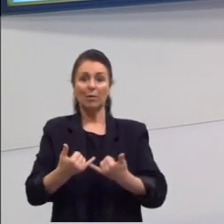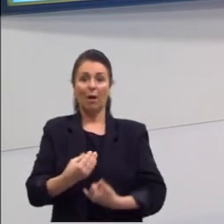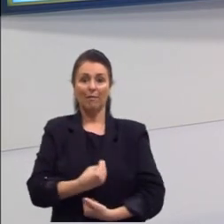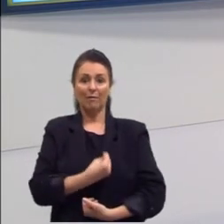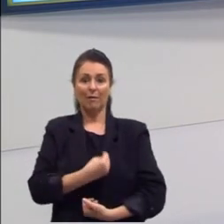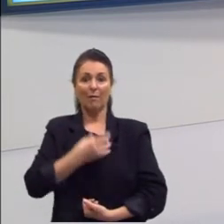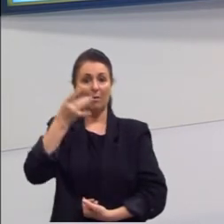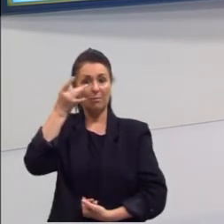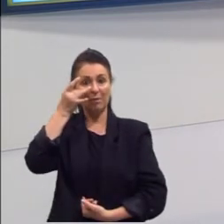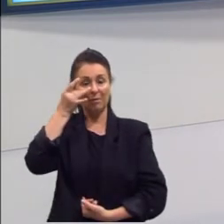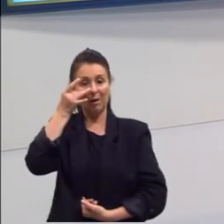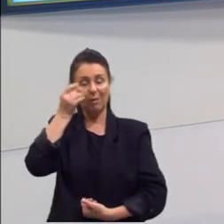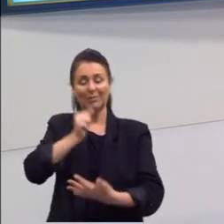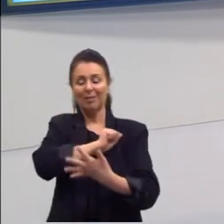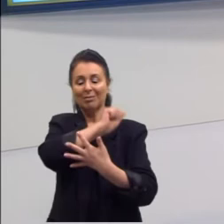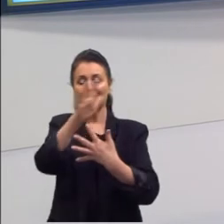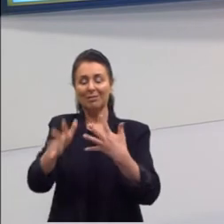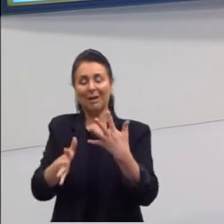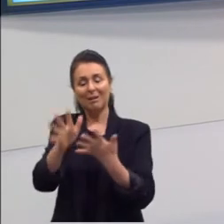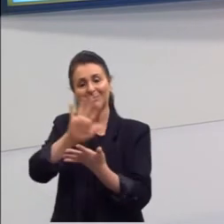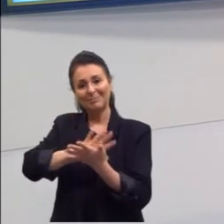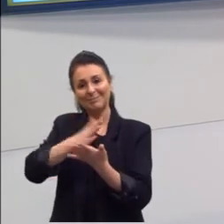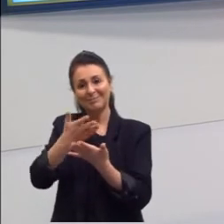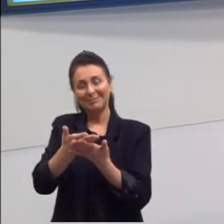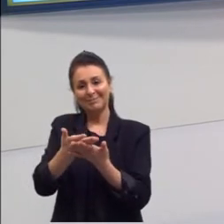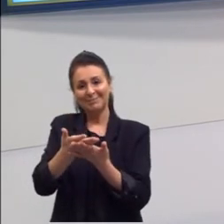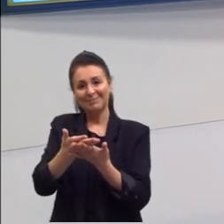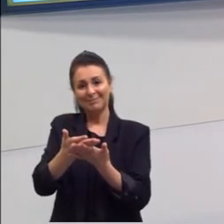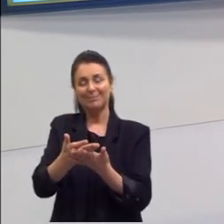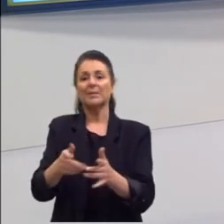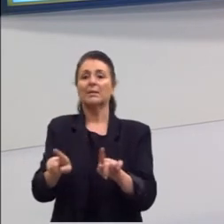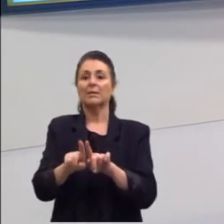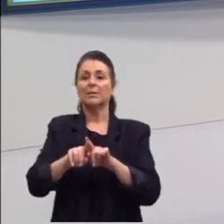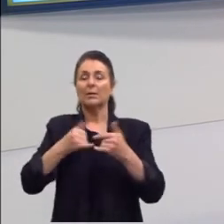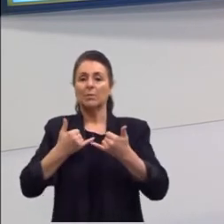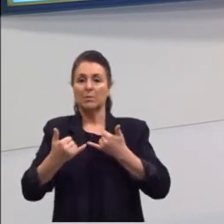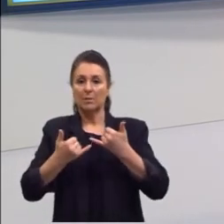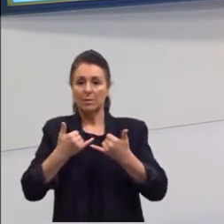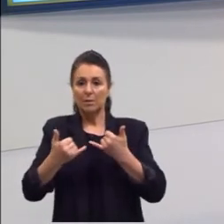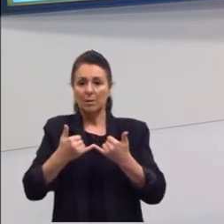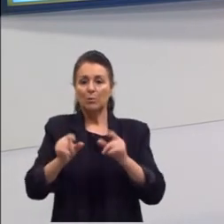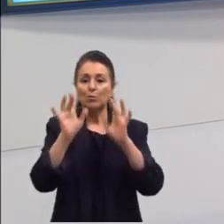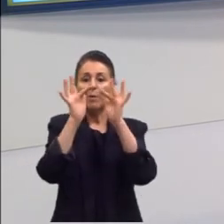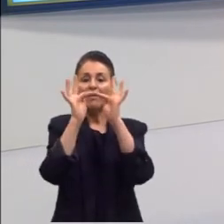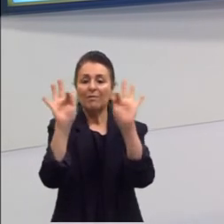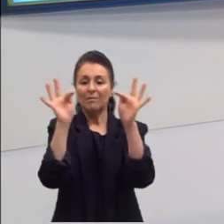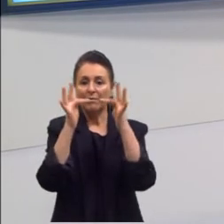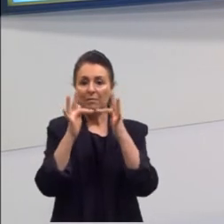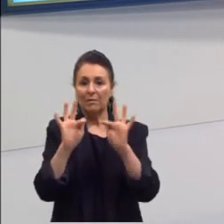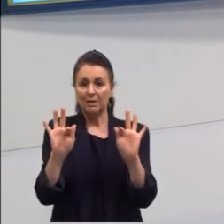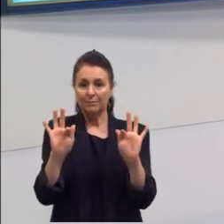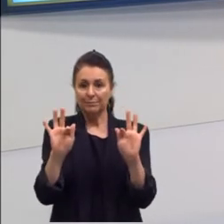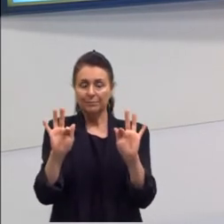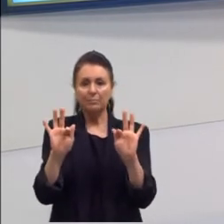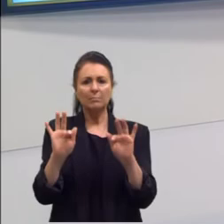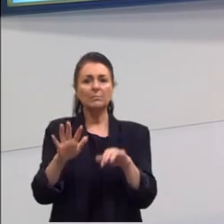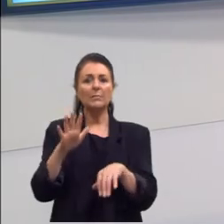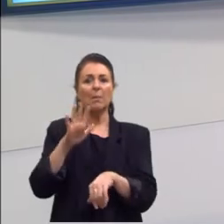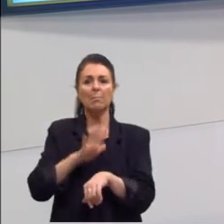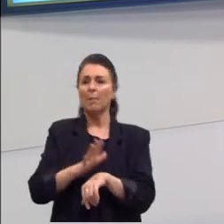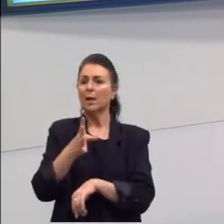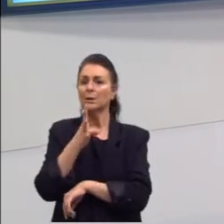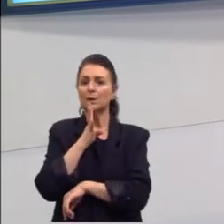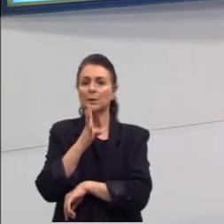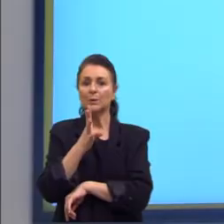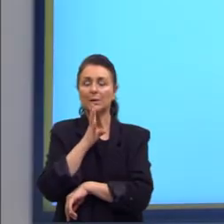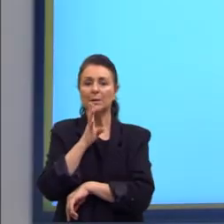na nossa Libras. E eu trouxe também um exemplo de uma frase que talvez seja a frase mais conhecida